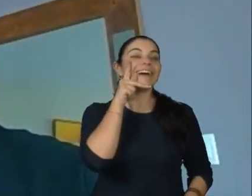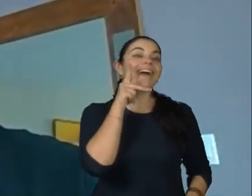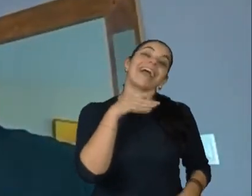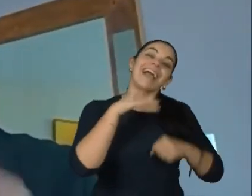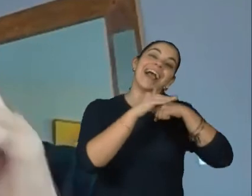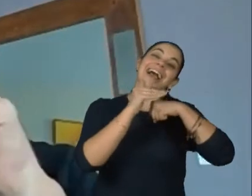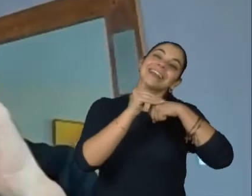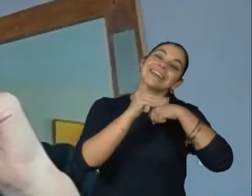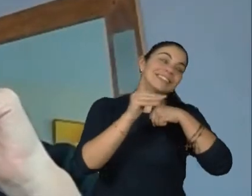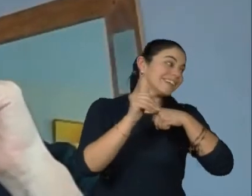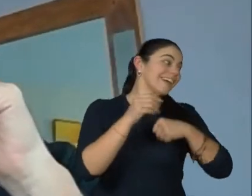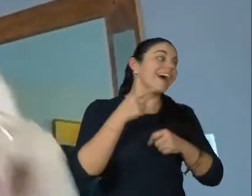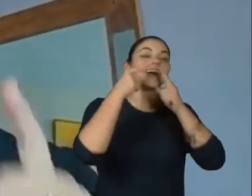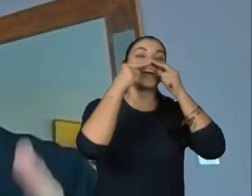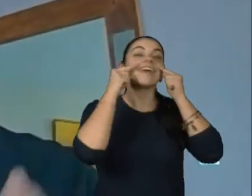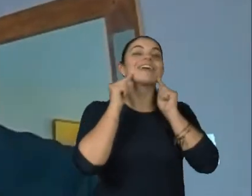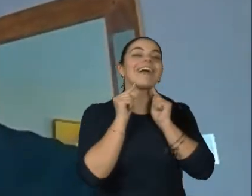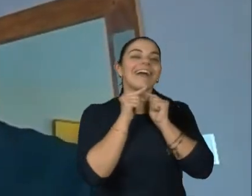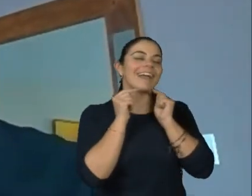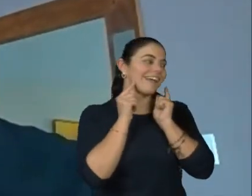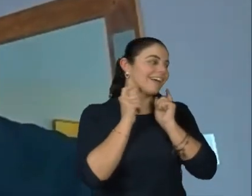Carinhosamente, por causa do meu cabanhaque,